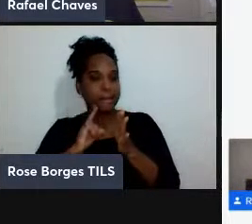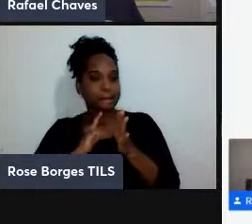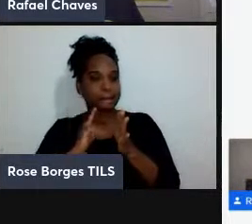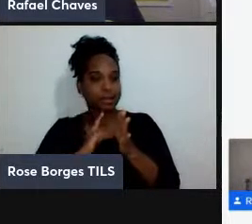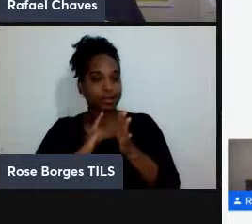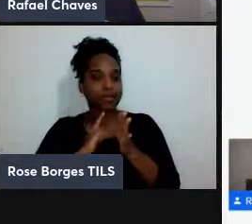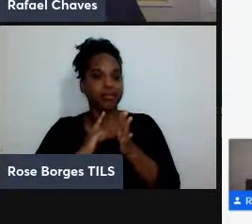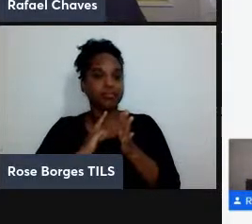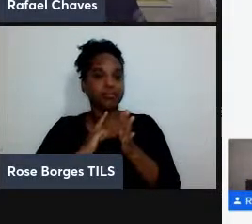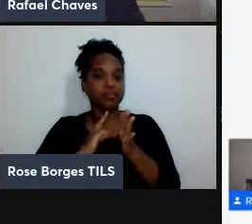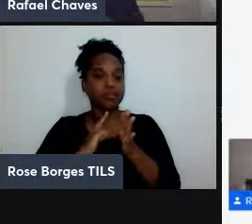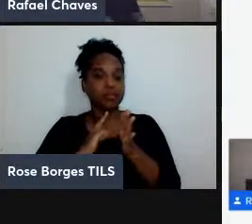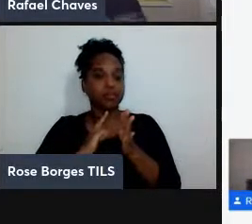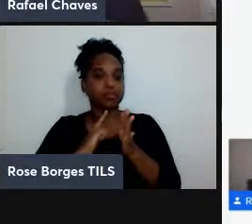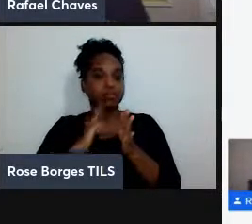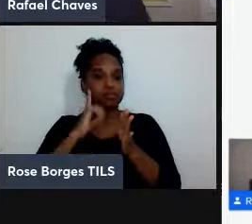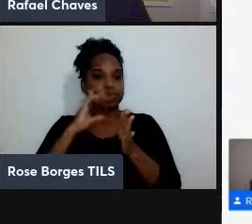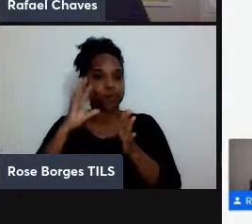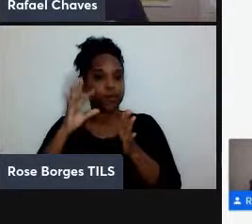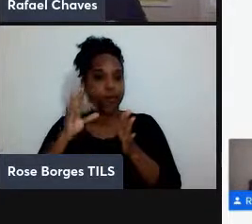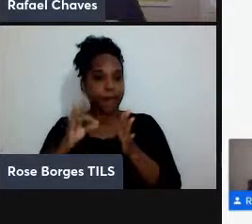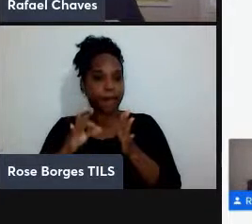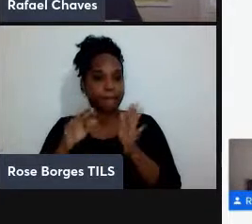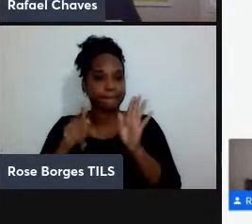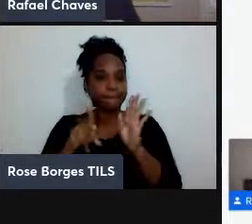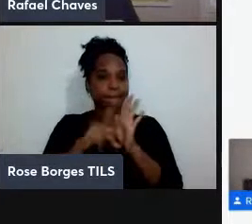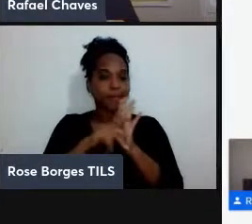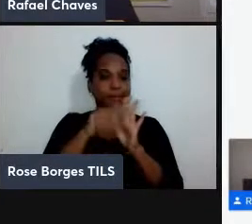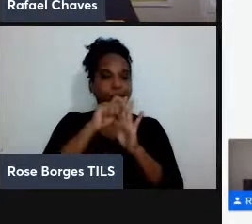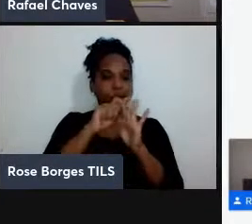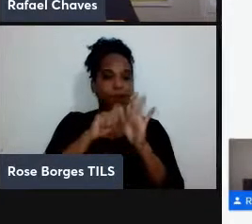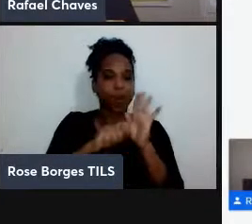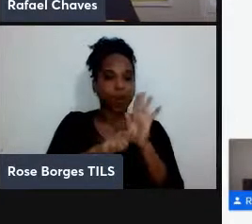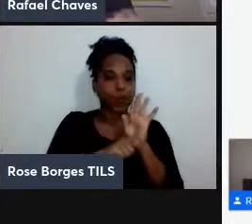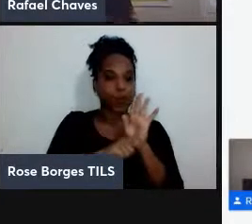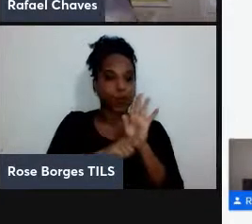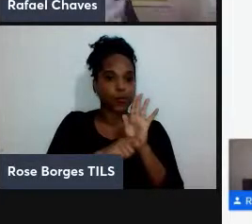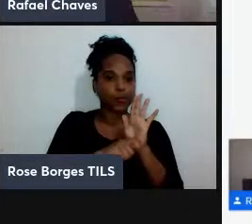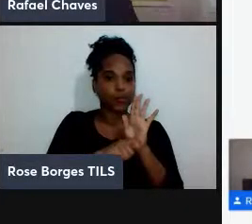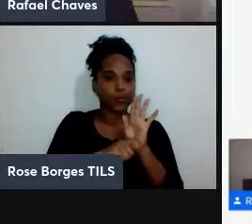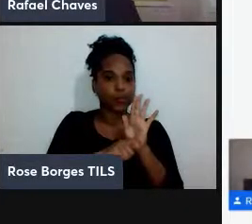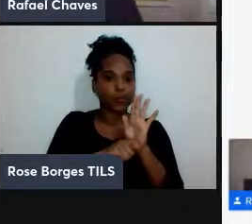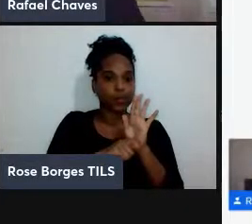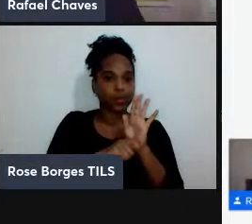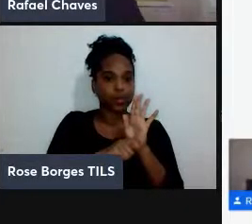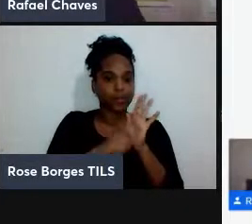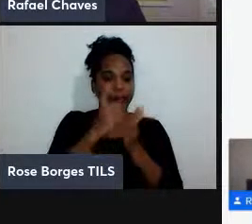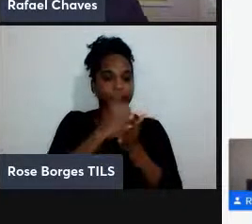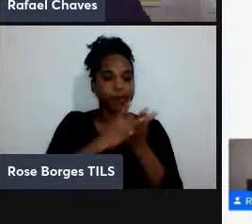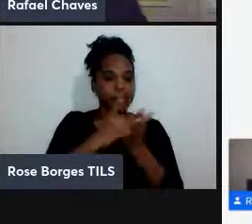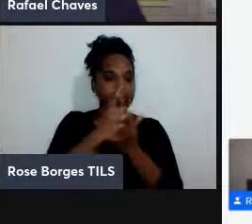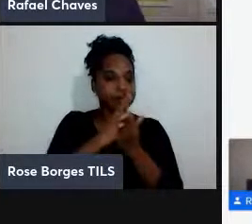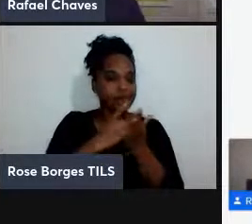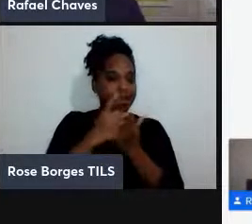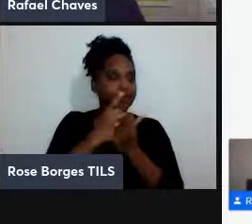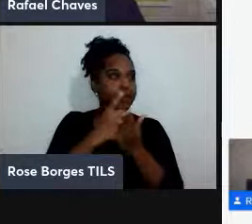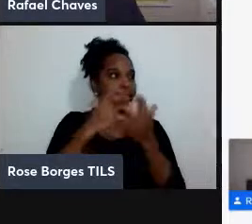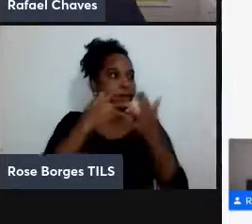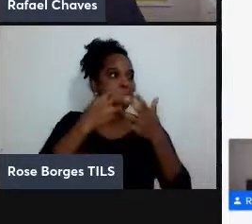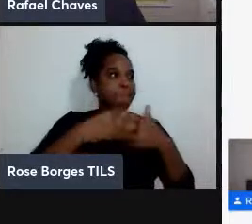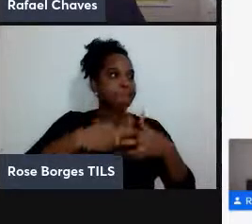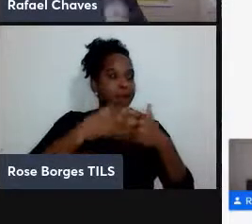mais eficiente do que um algoritmo de aprendizagem de máquina clássico então assim é um